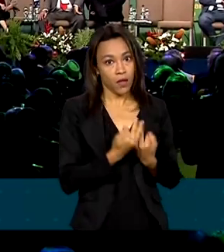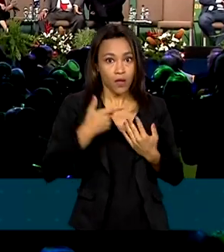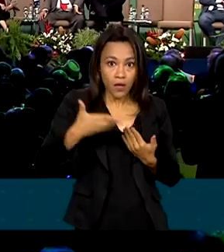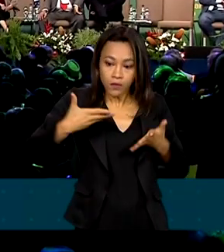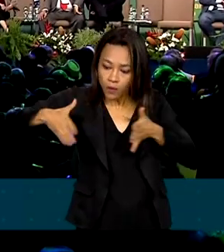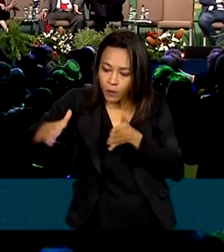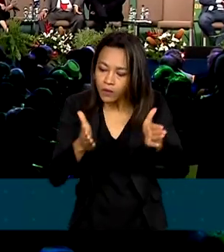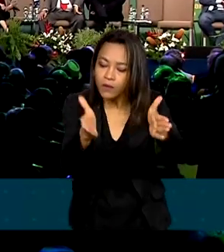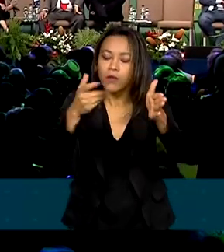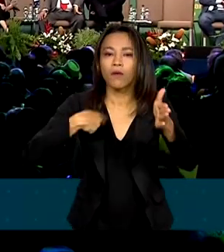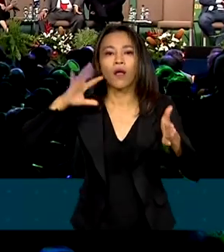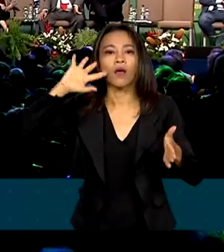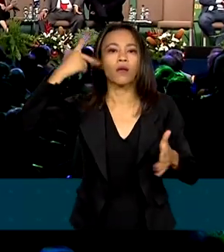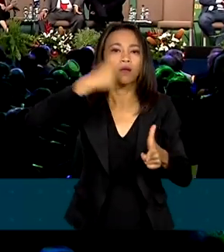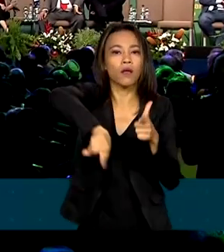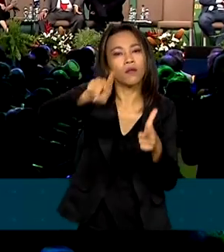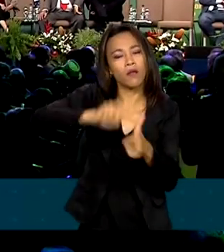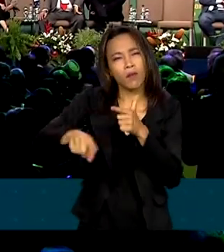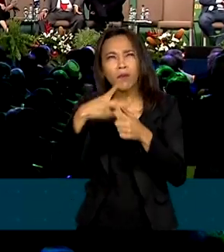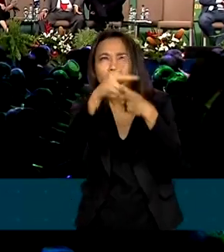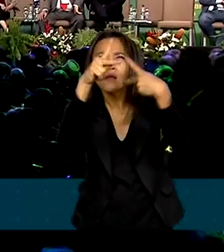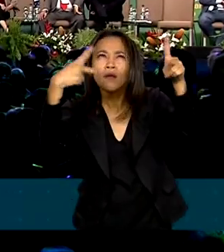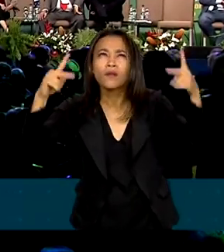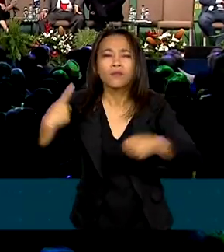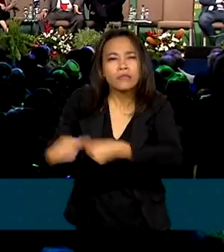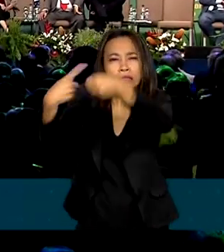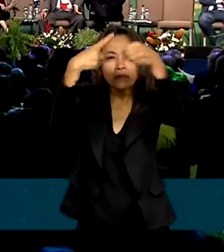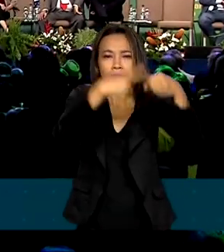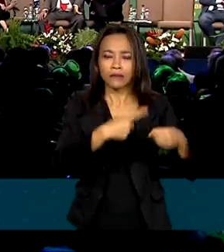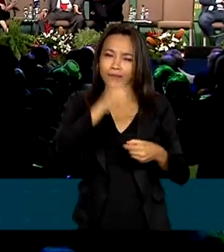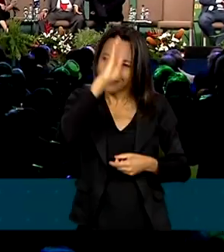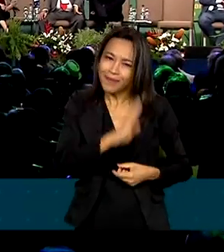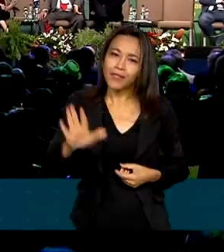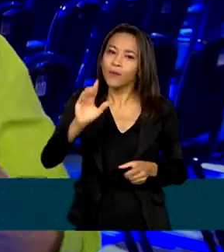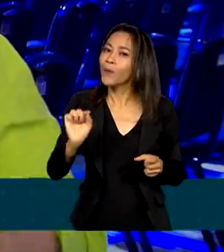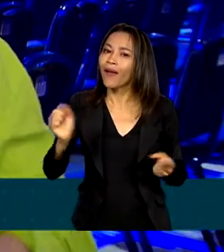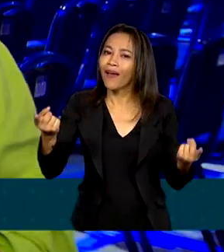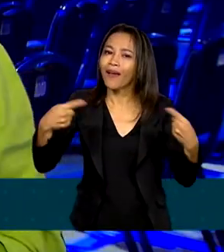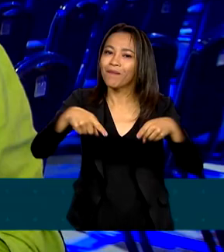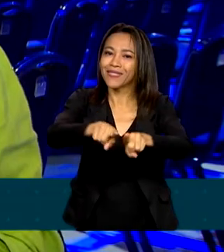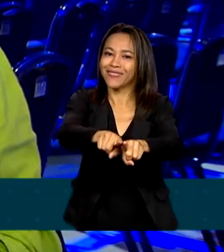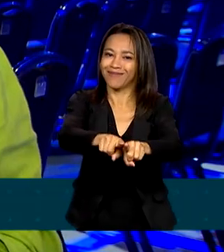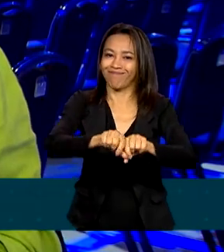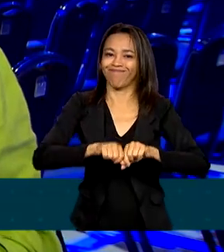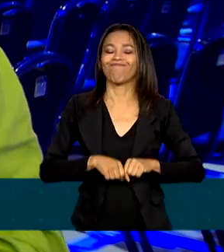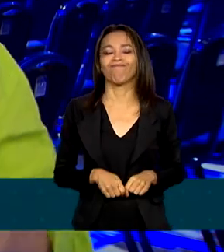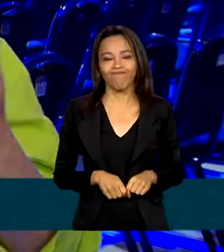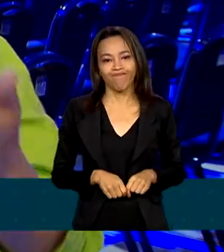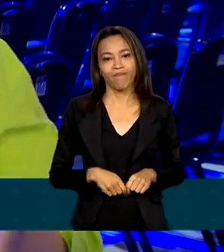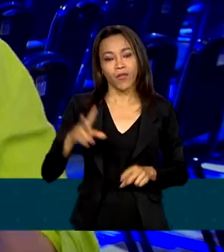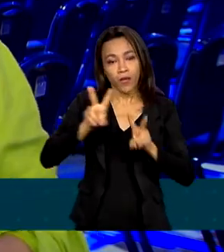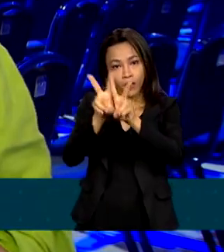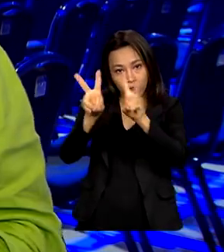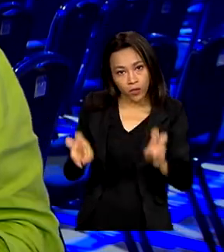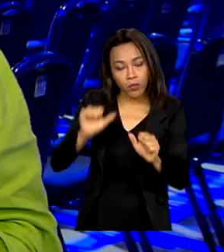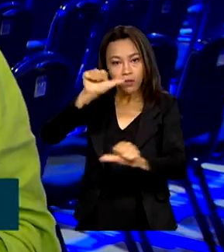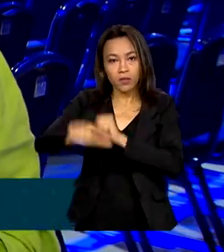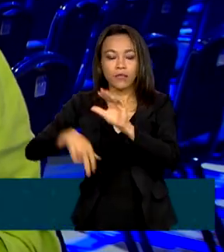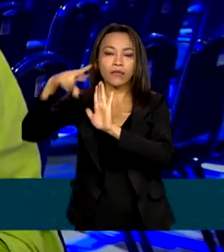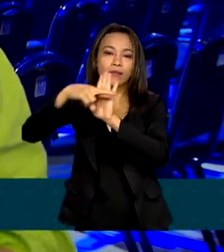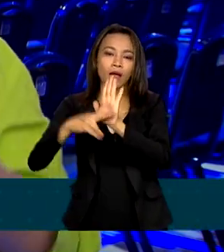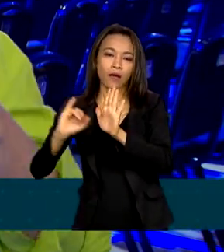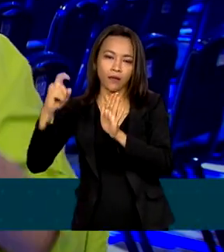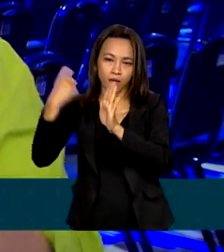resolver os problemas nos municípios brasileiros é a parceria. Quanto à reforma tributária, Alckmin disse estar